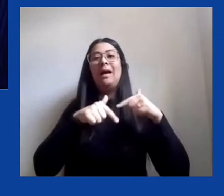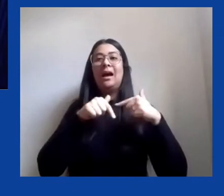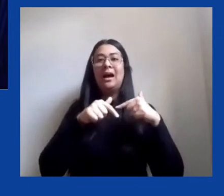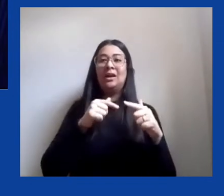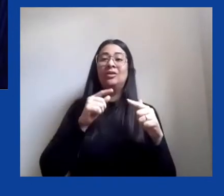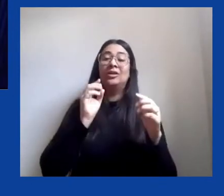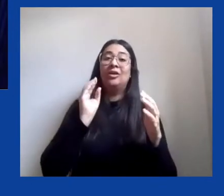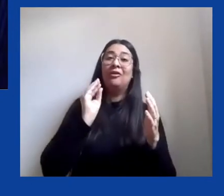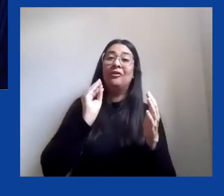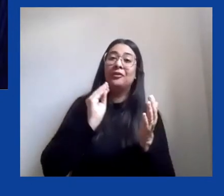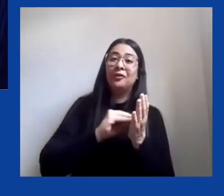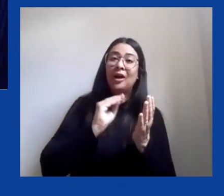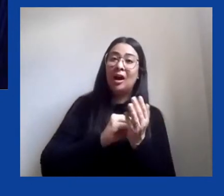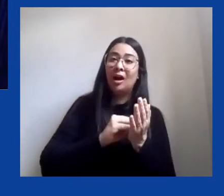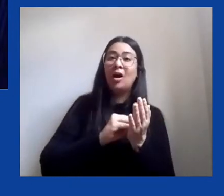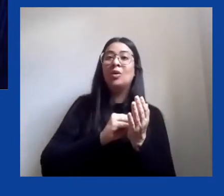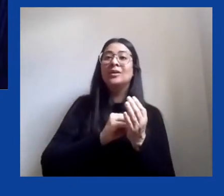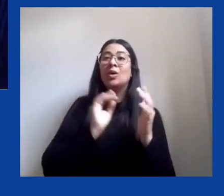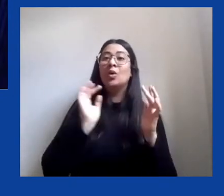o mundo exterior.